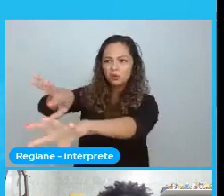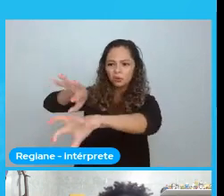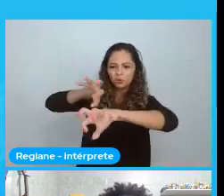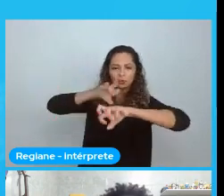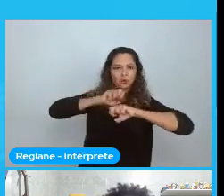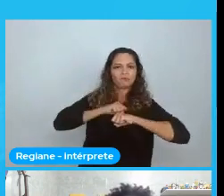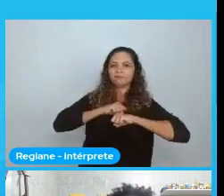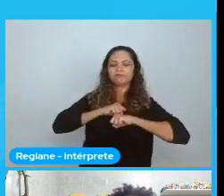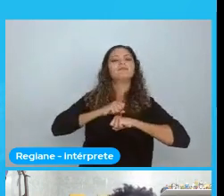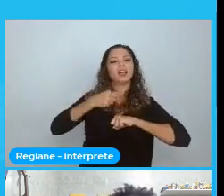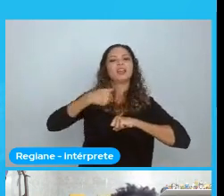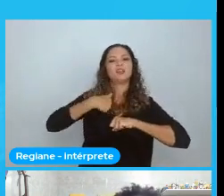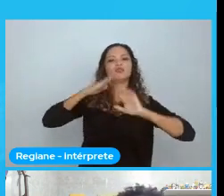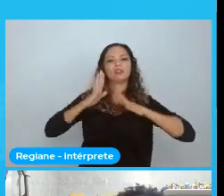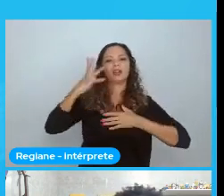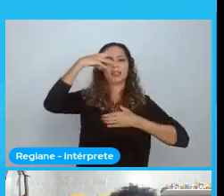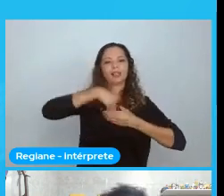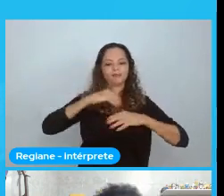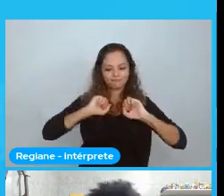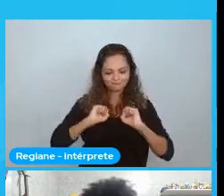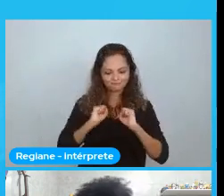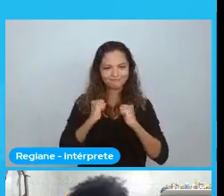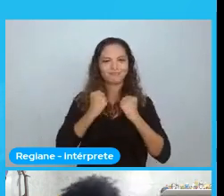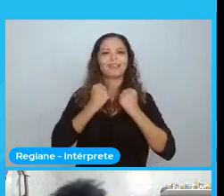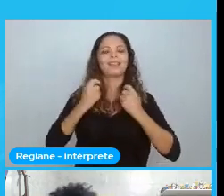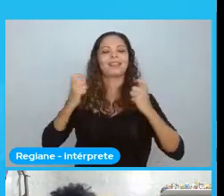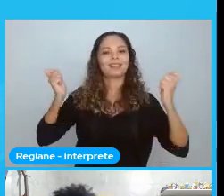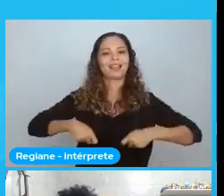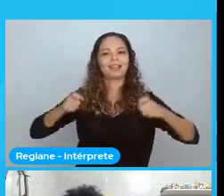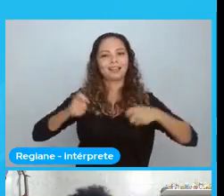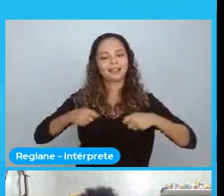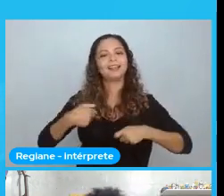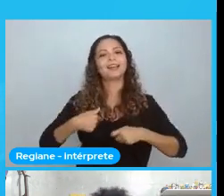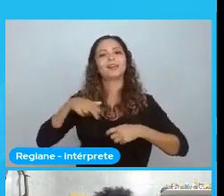Aquela história. O sim você já tem. Vai atrás da humilhação. Mas não é isso não.